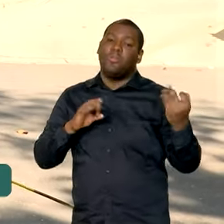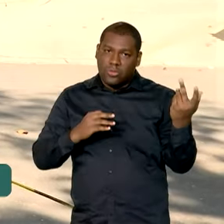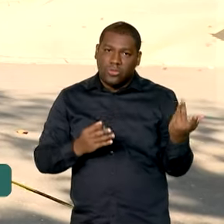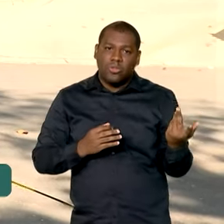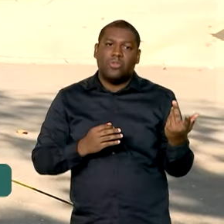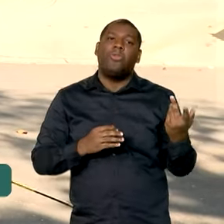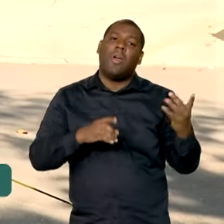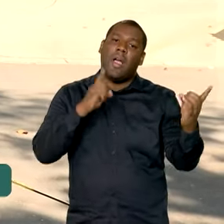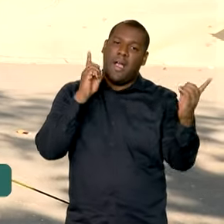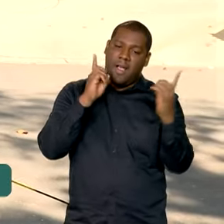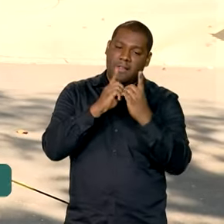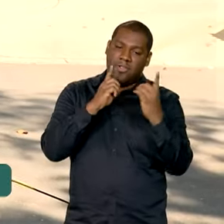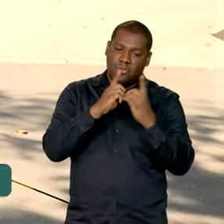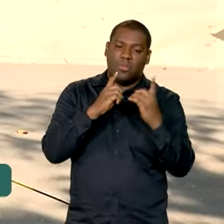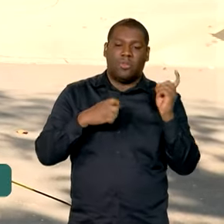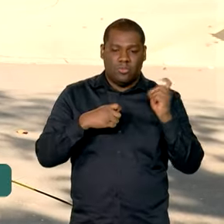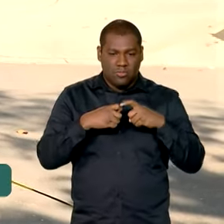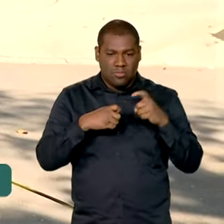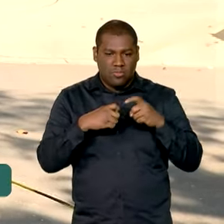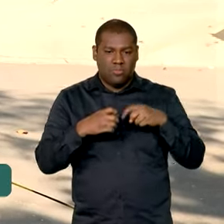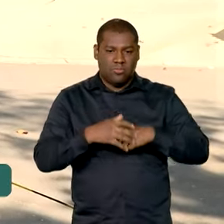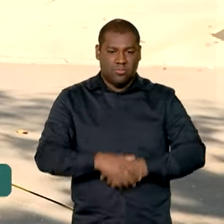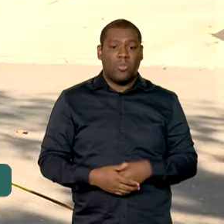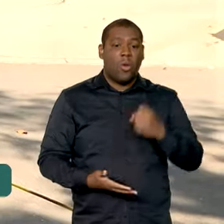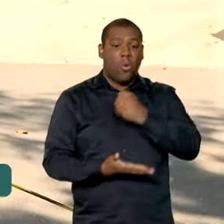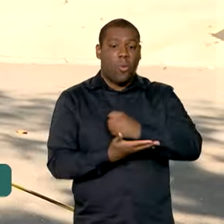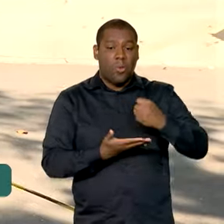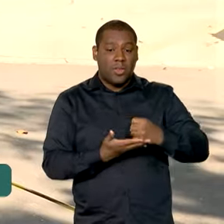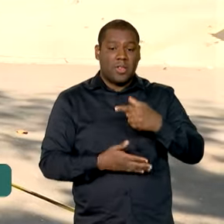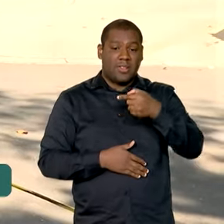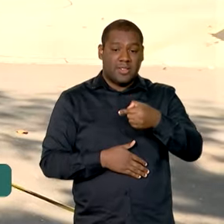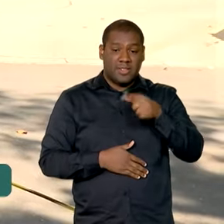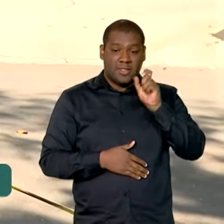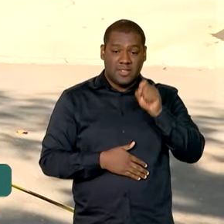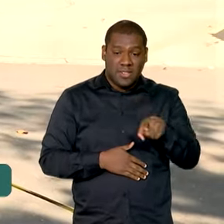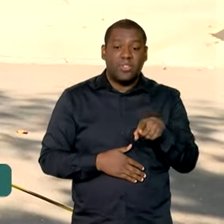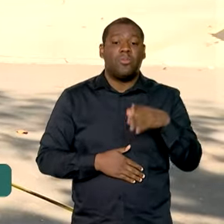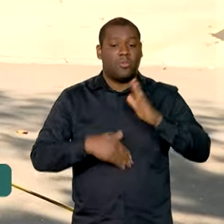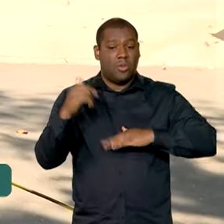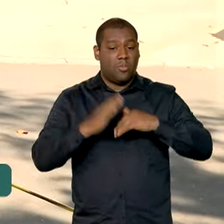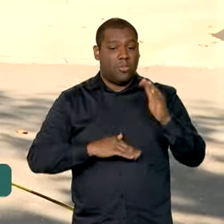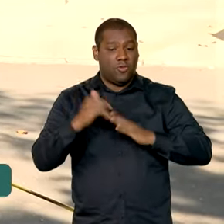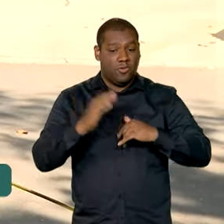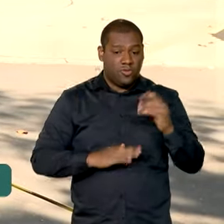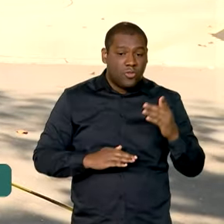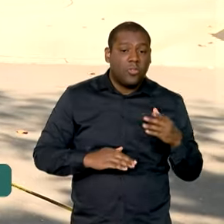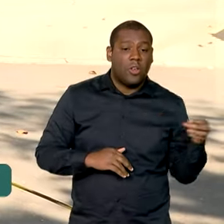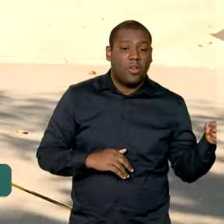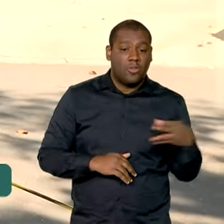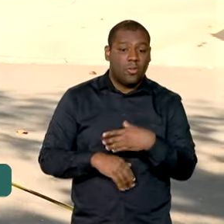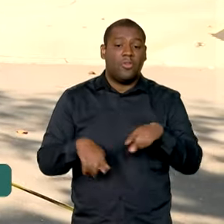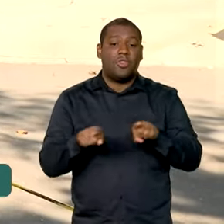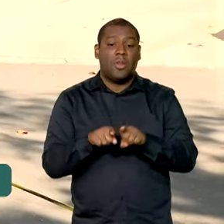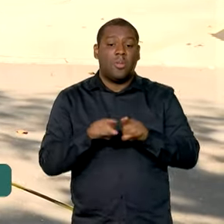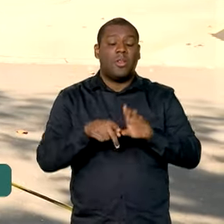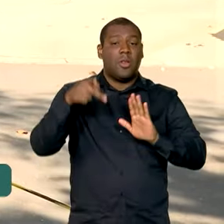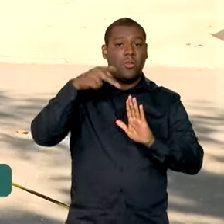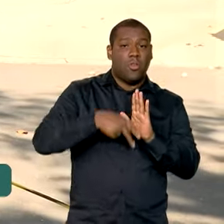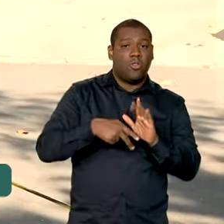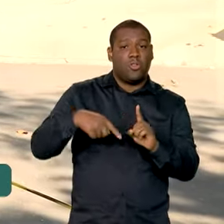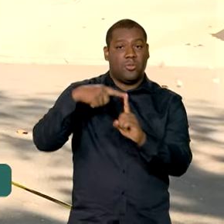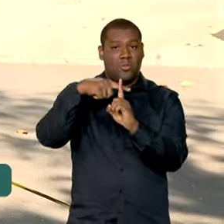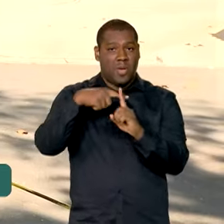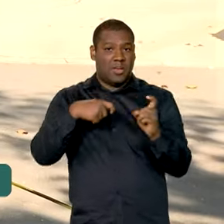funcionários. Foram contratados 7.300 novas equipes, além do investimento do programa Mais Médicos e do programa